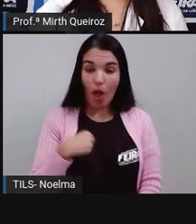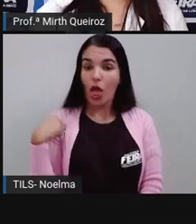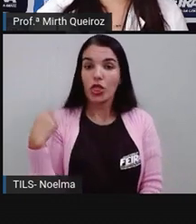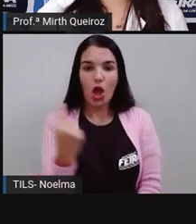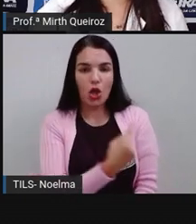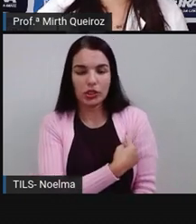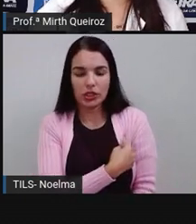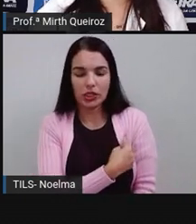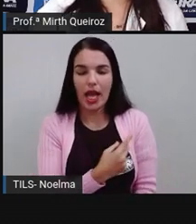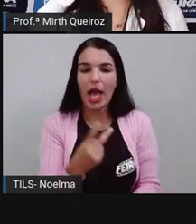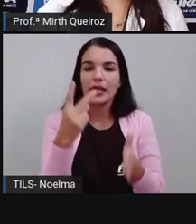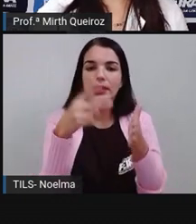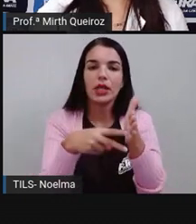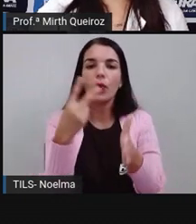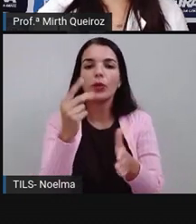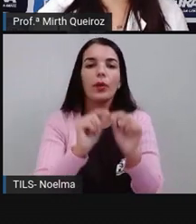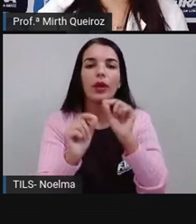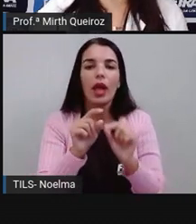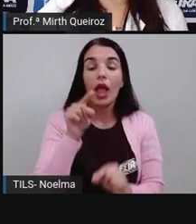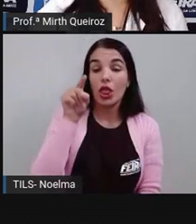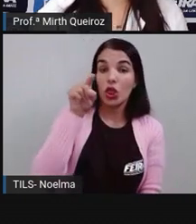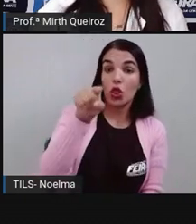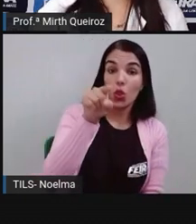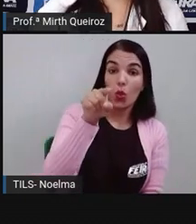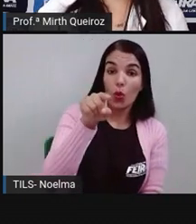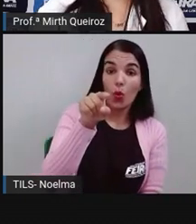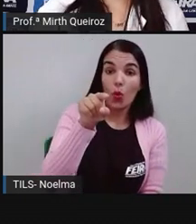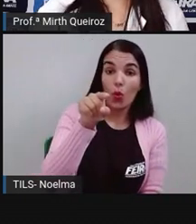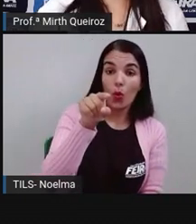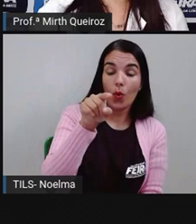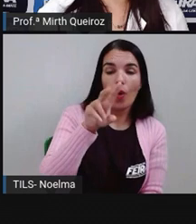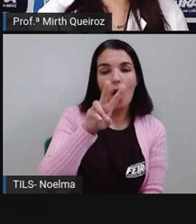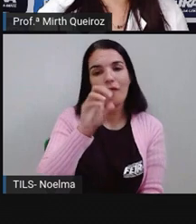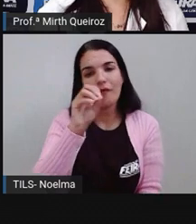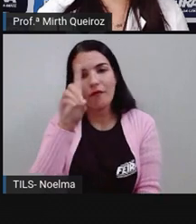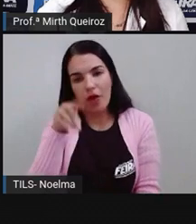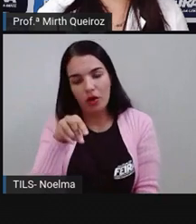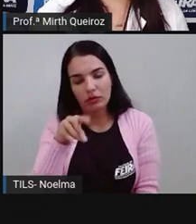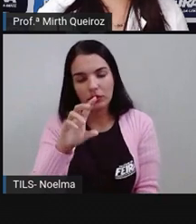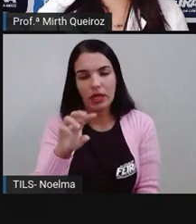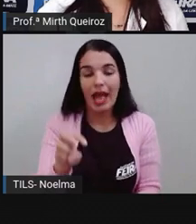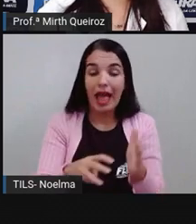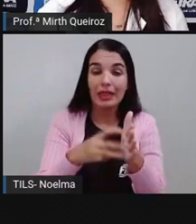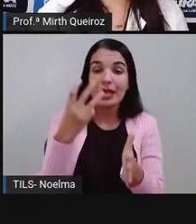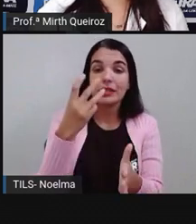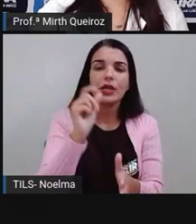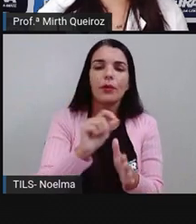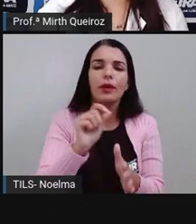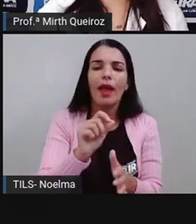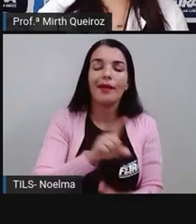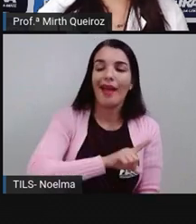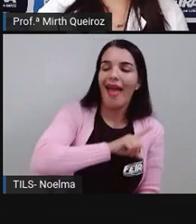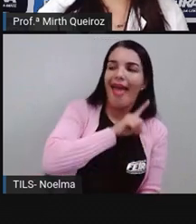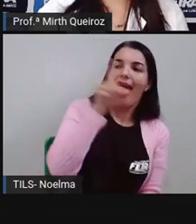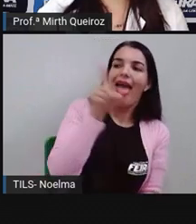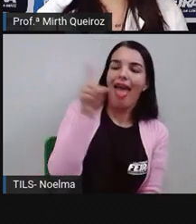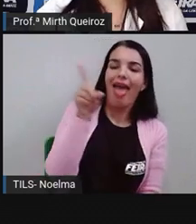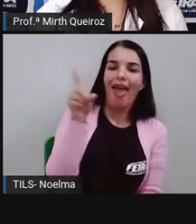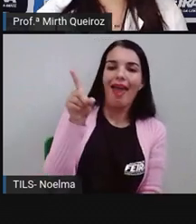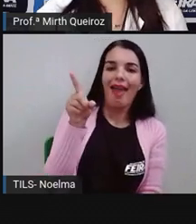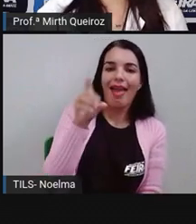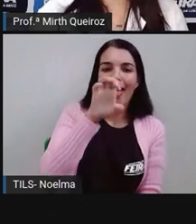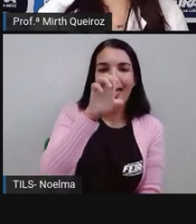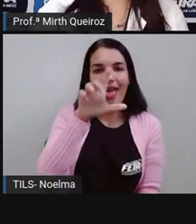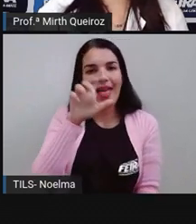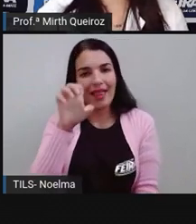A segunda pessoa, tu ou vós. E a terceira pessoa, ele